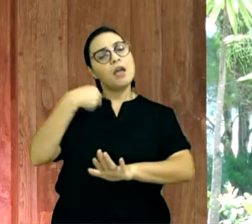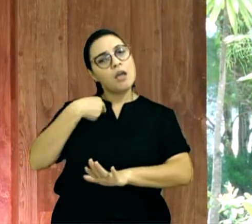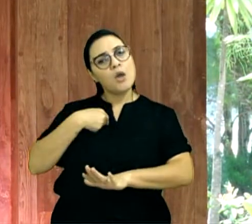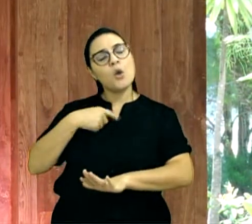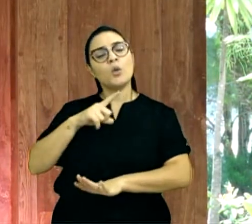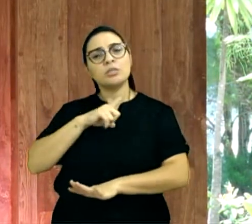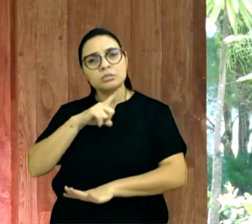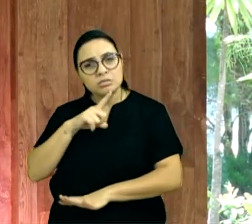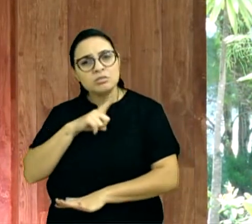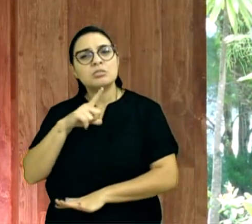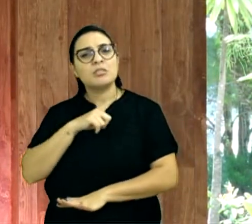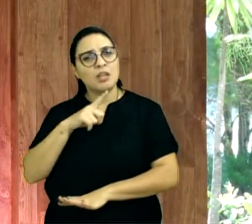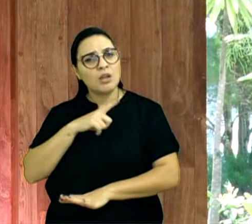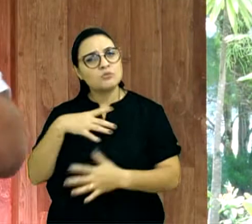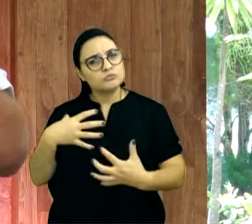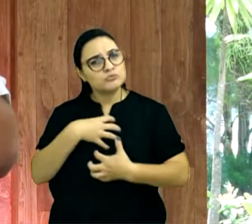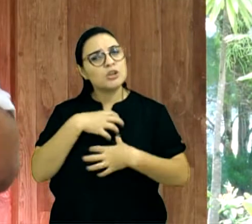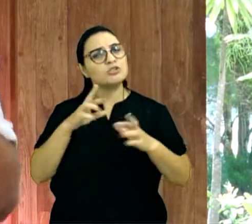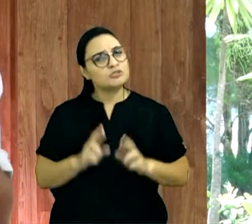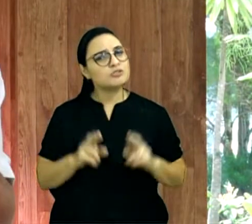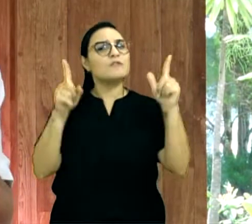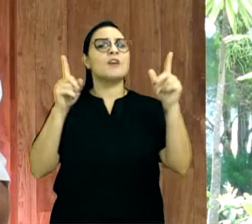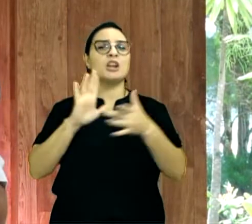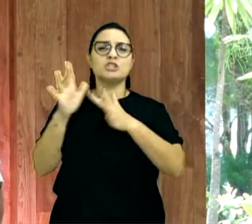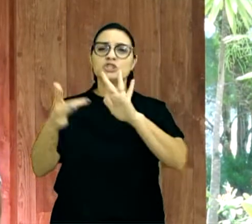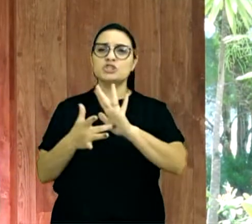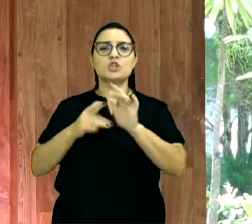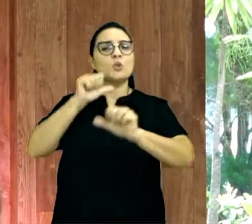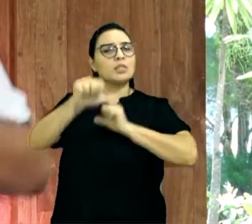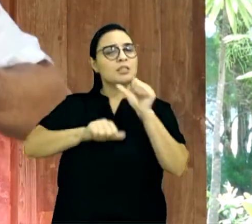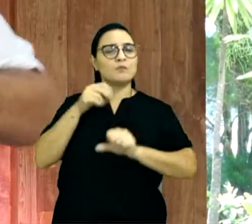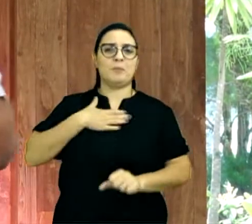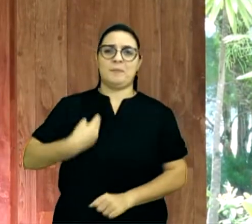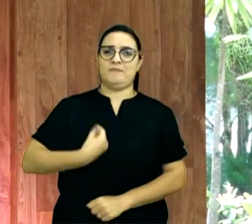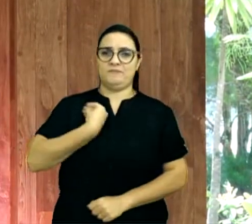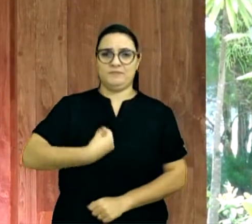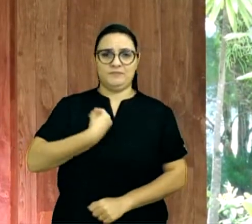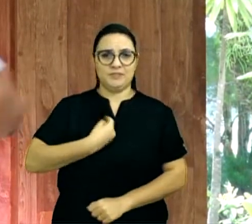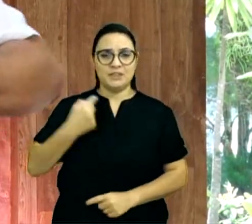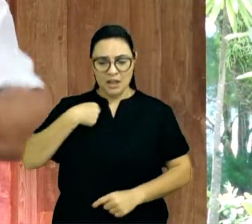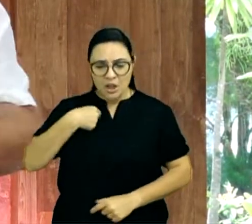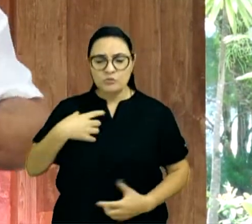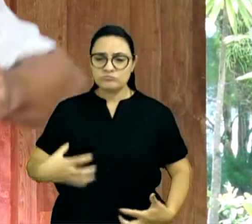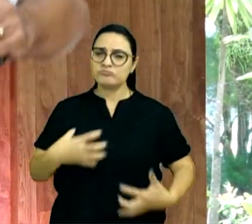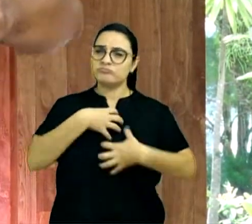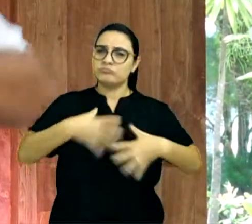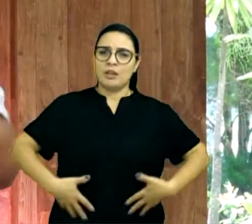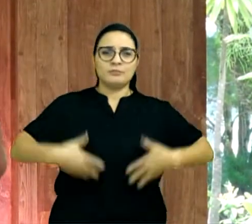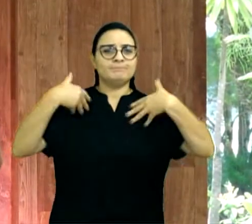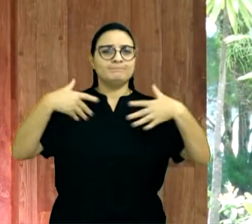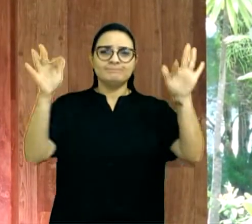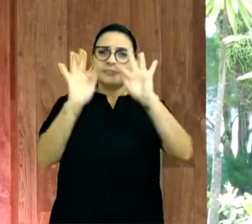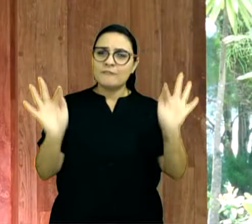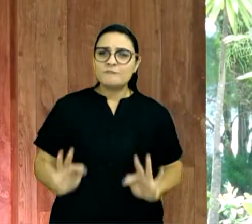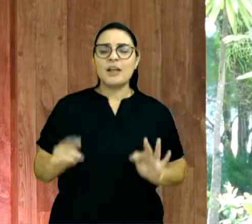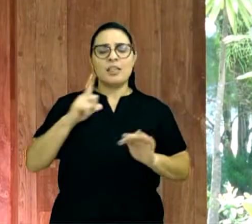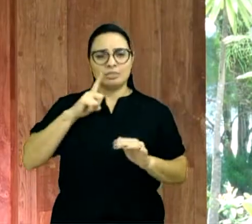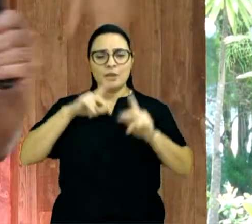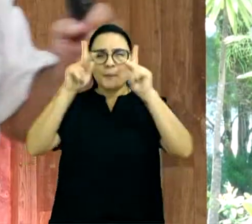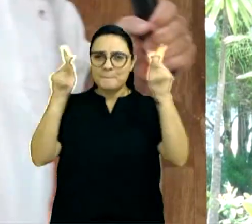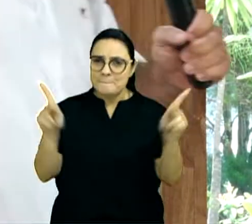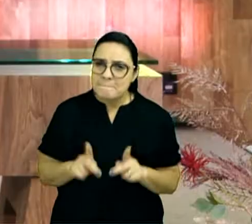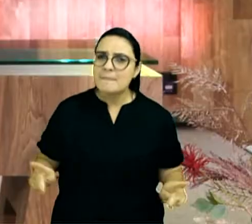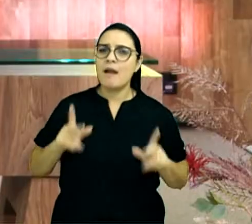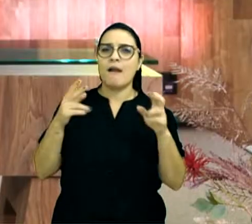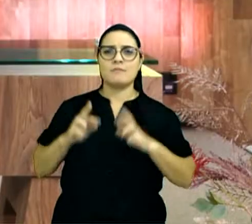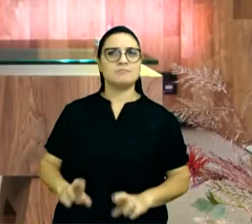tenho um testemunho diferenciado, que Jesus mudou a minha vida, que eu sou feliz, que eu tenho paz, que eu tenho esperança, que nem